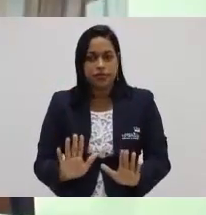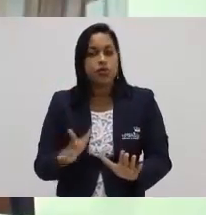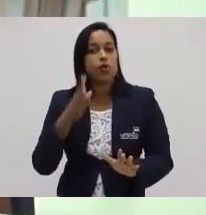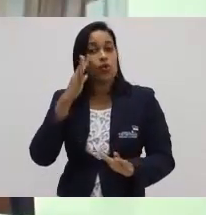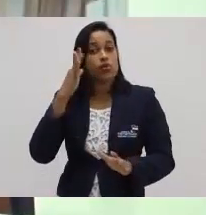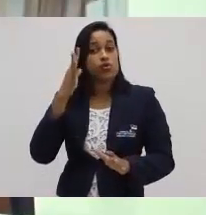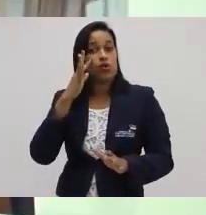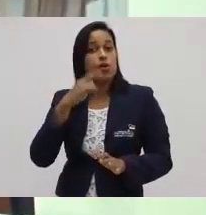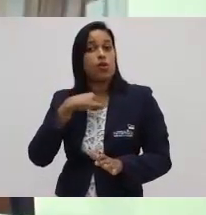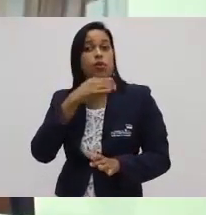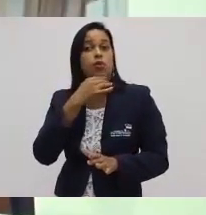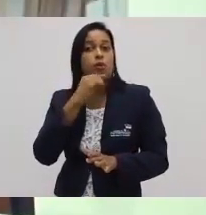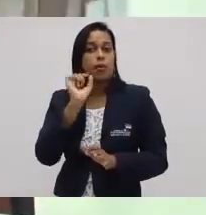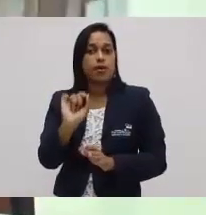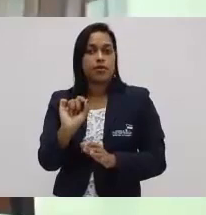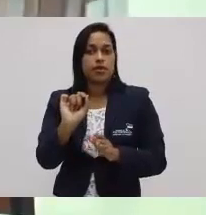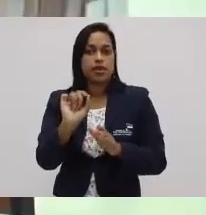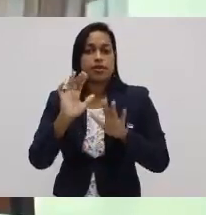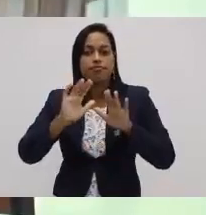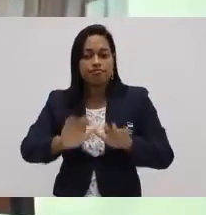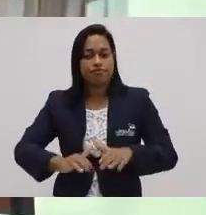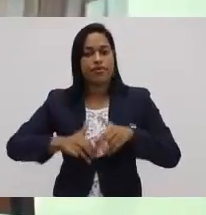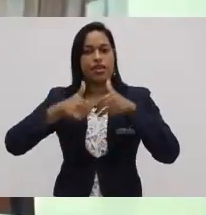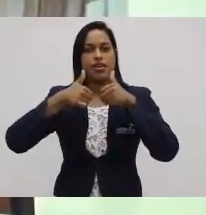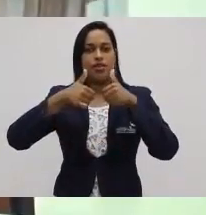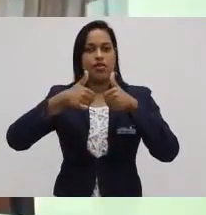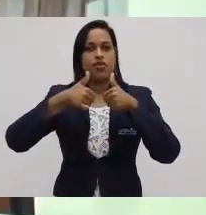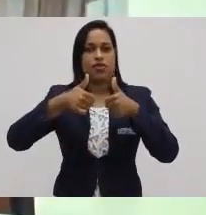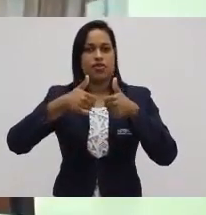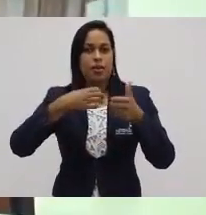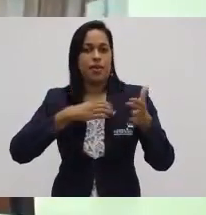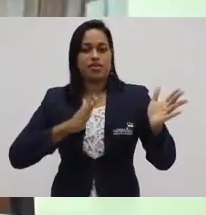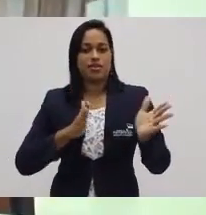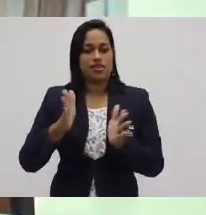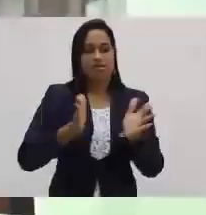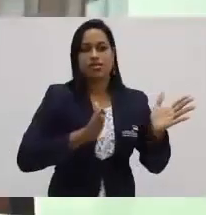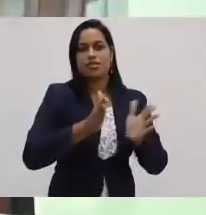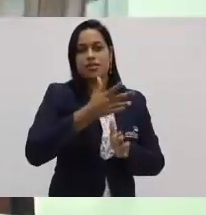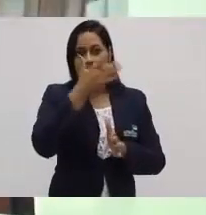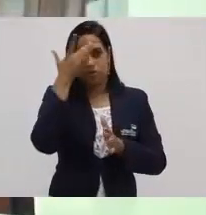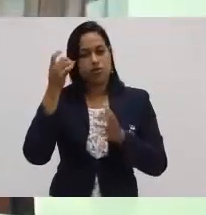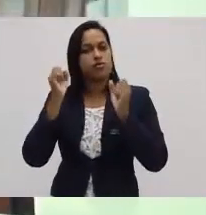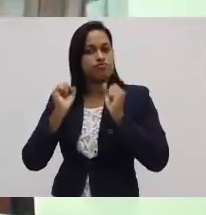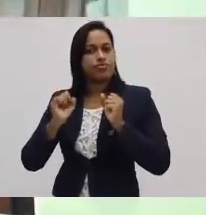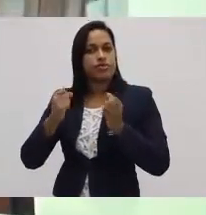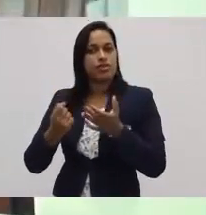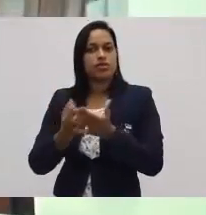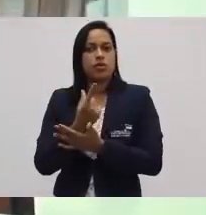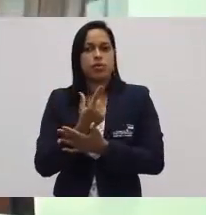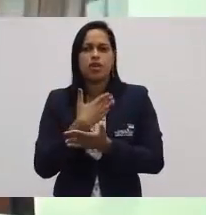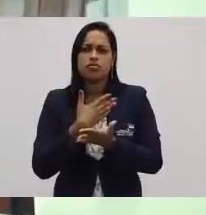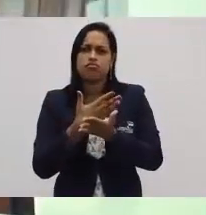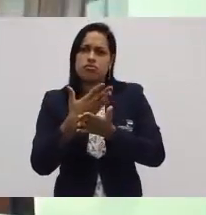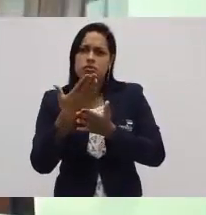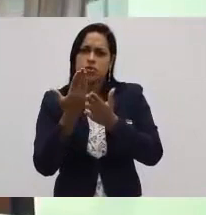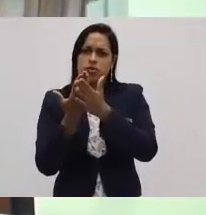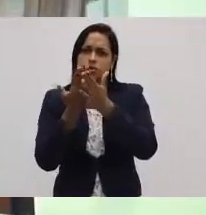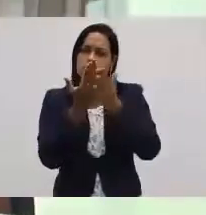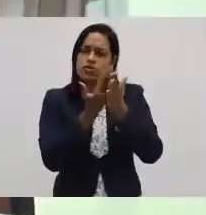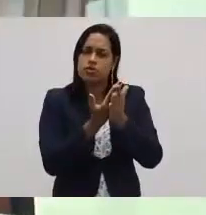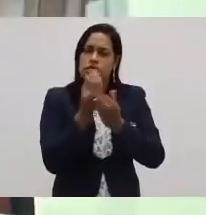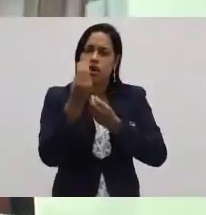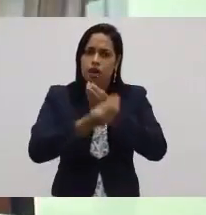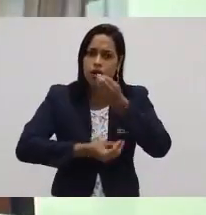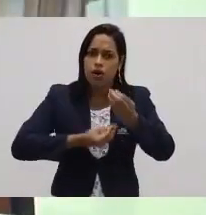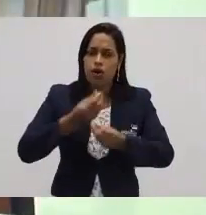tinha era massificar o carro, era tornar o carro mais acessível às pessoas. E para isso ele começou a estudar como é que